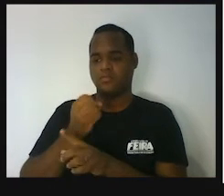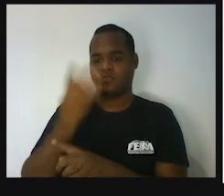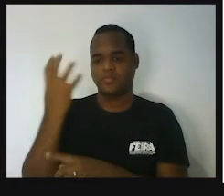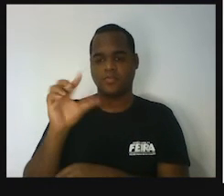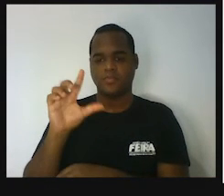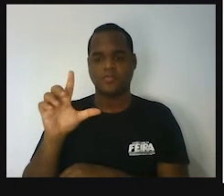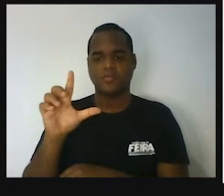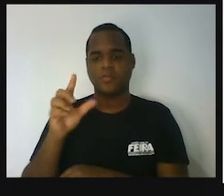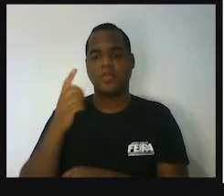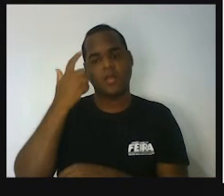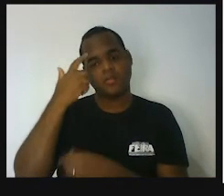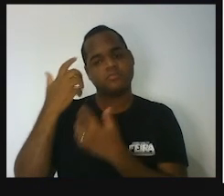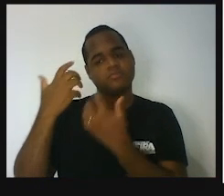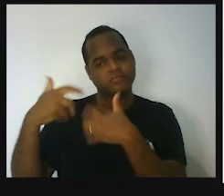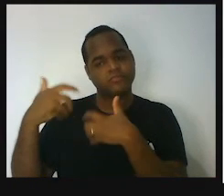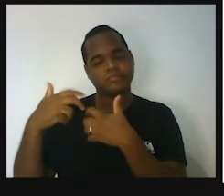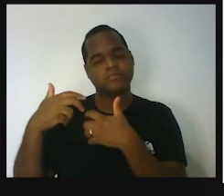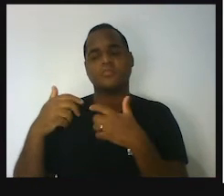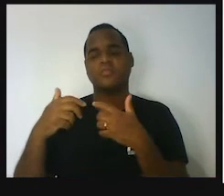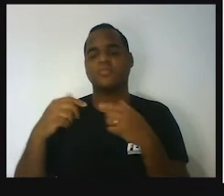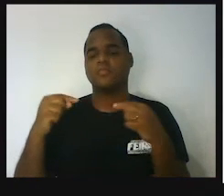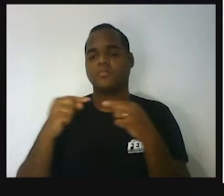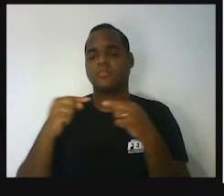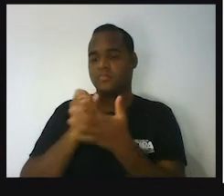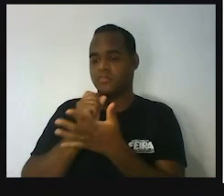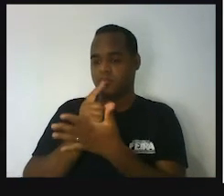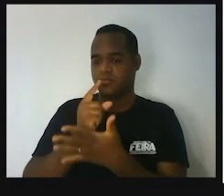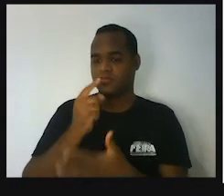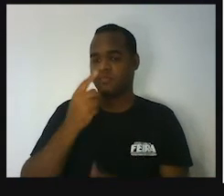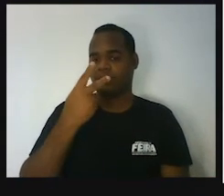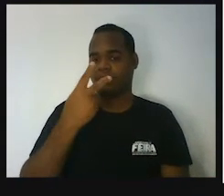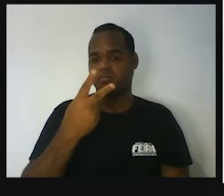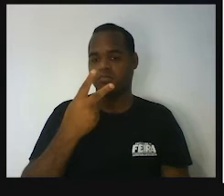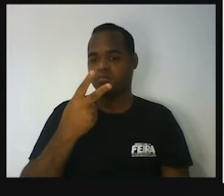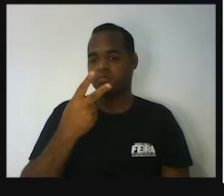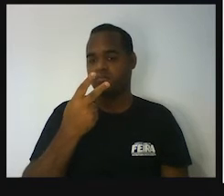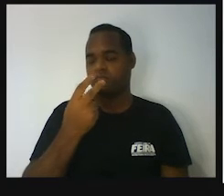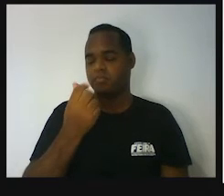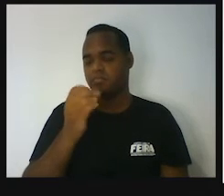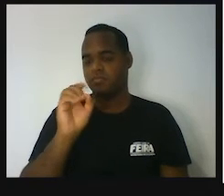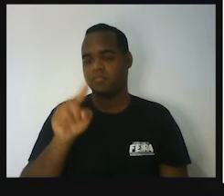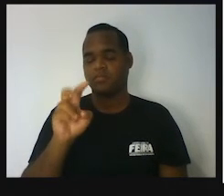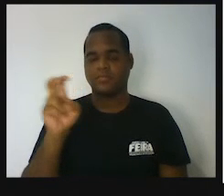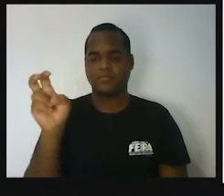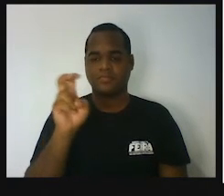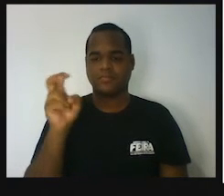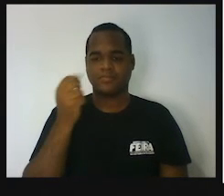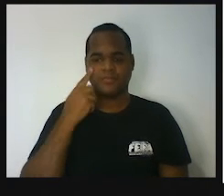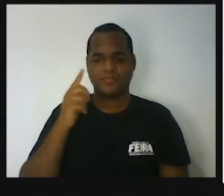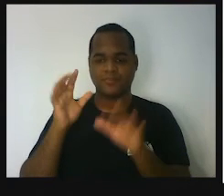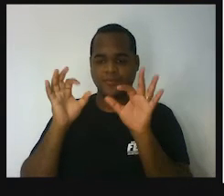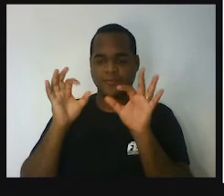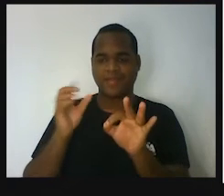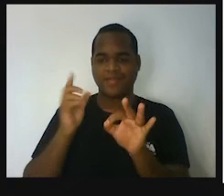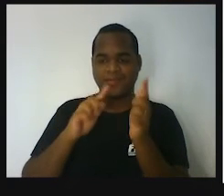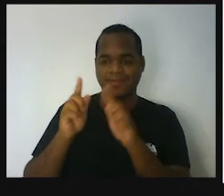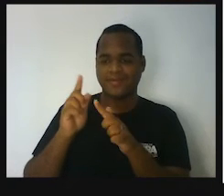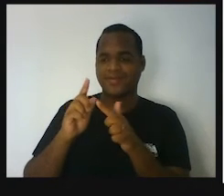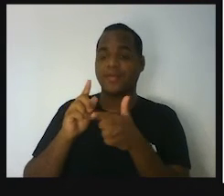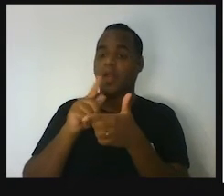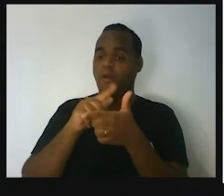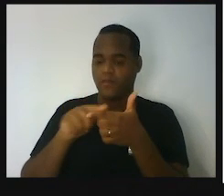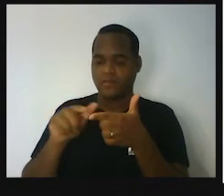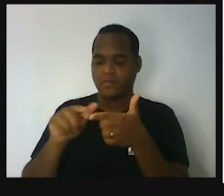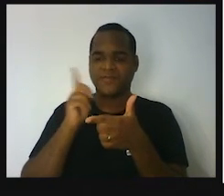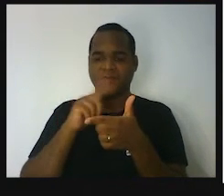Raciocinou correto. Se você pegar o que ele pagou, que é R$260,55, dividir pelo preço da gasolina, a gente descobre